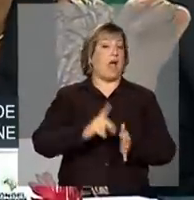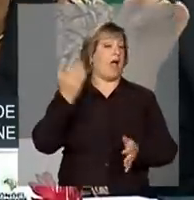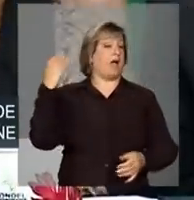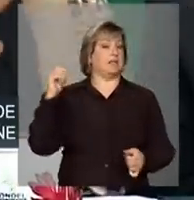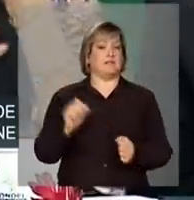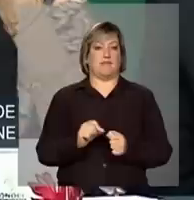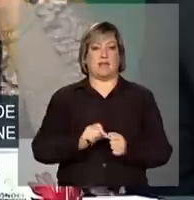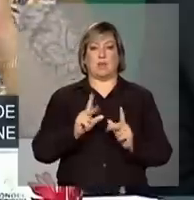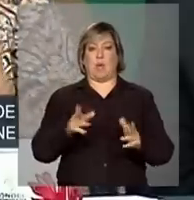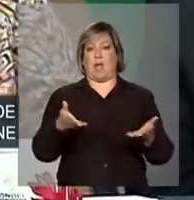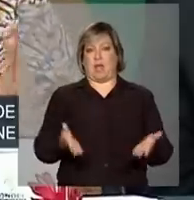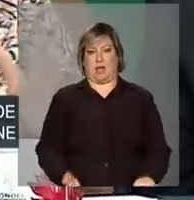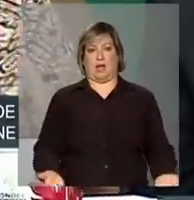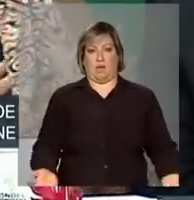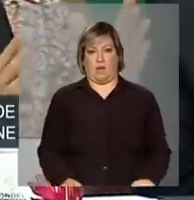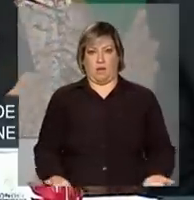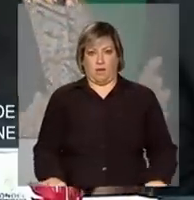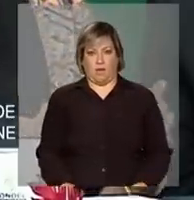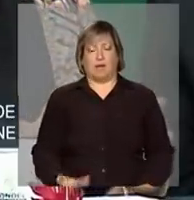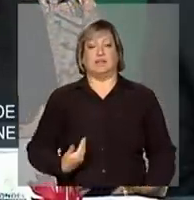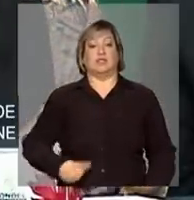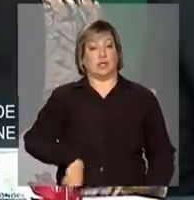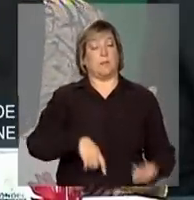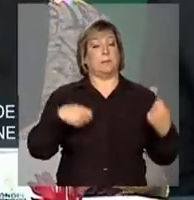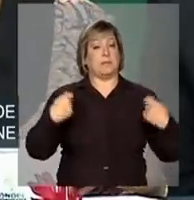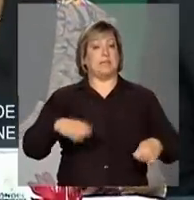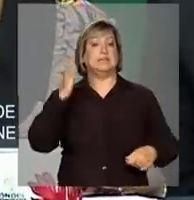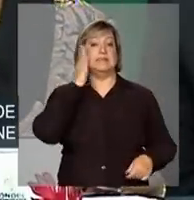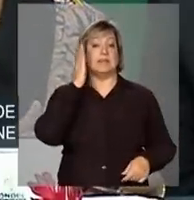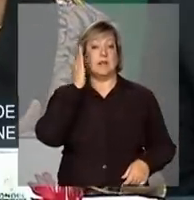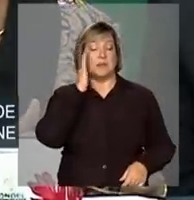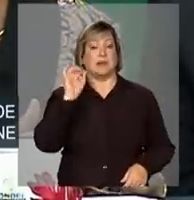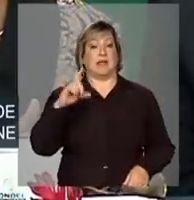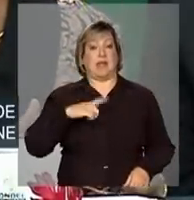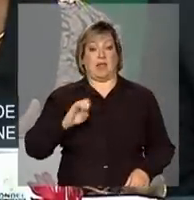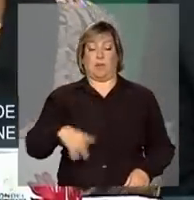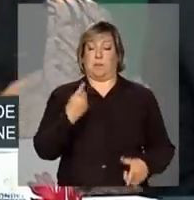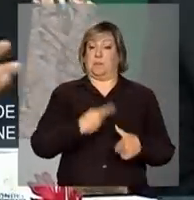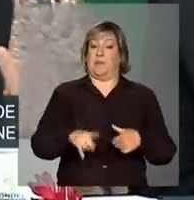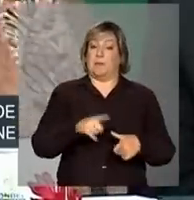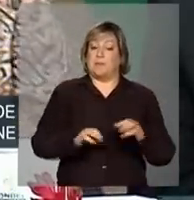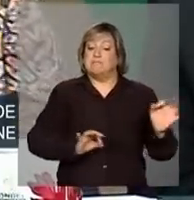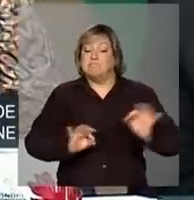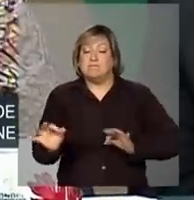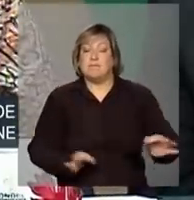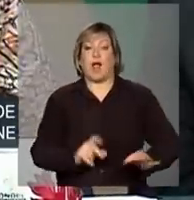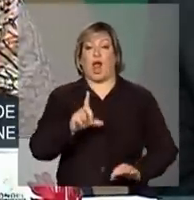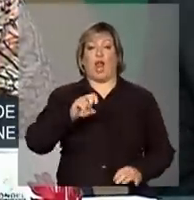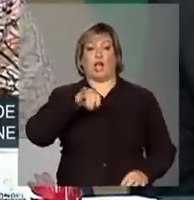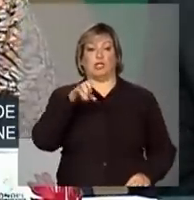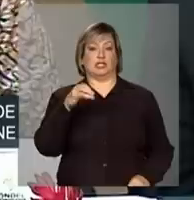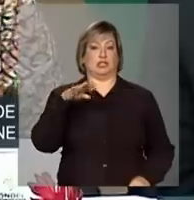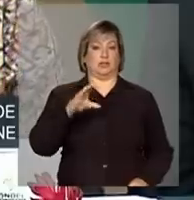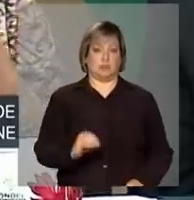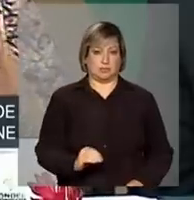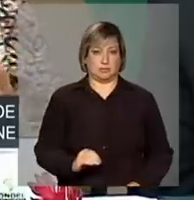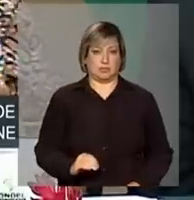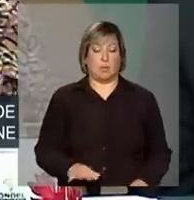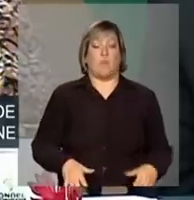foi feito. Então, nós temos de saber que há um problema logístico. Qual seja o problema logístico?